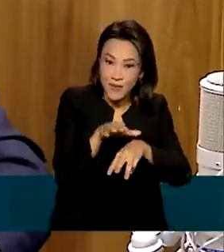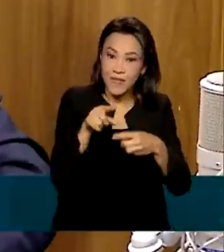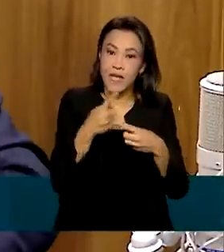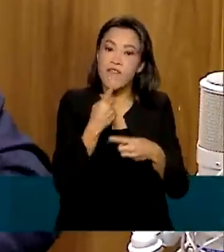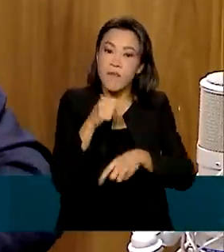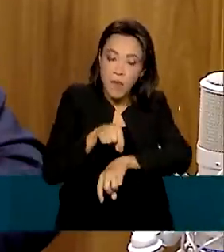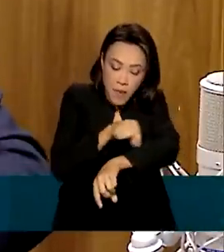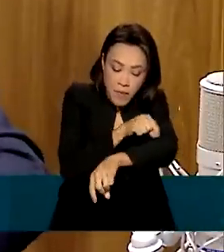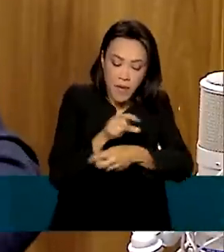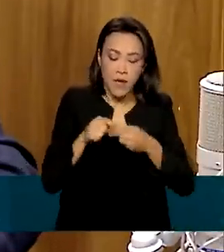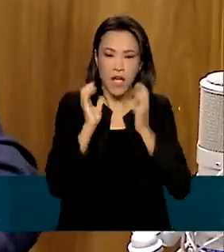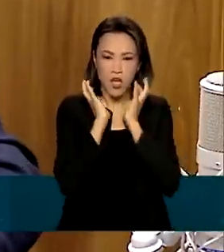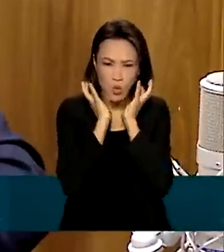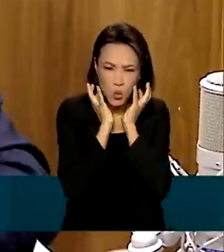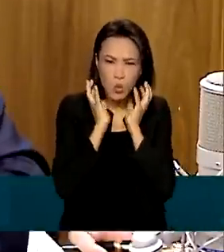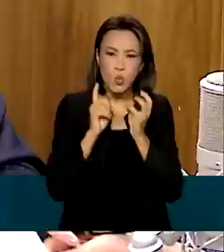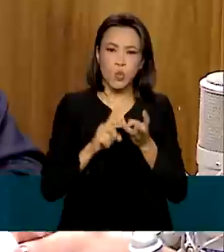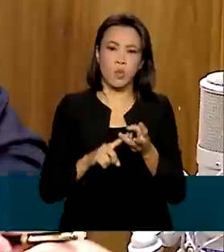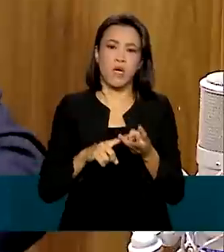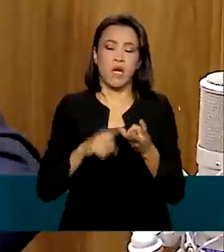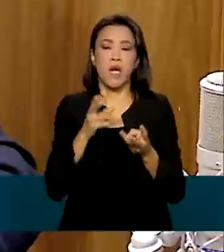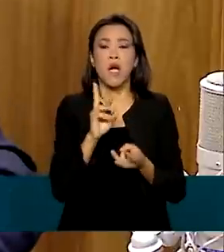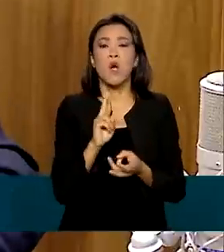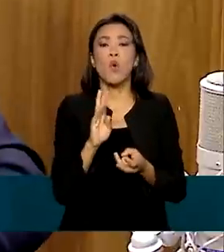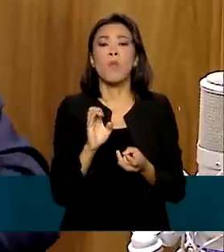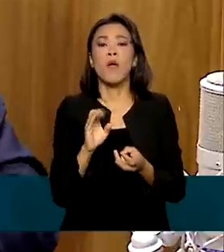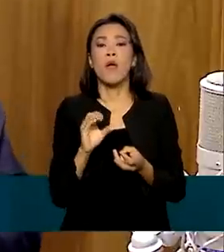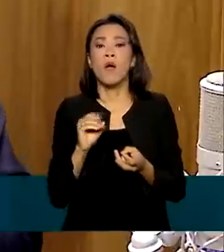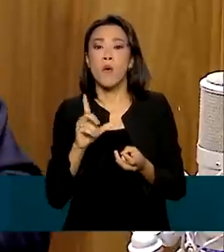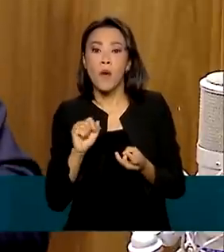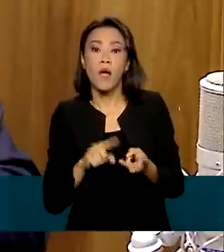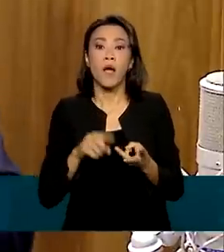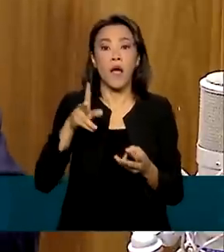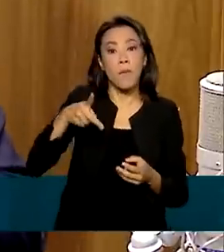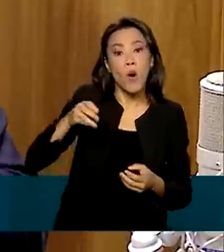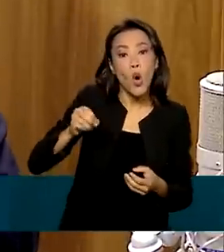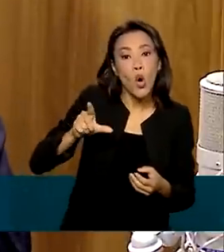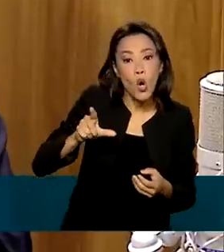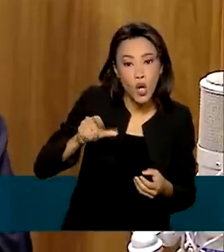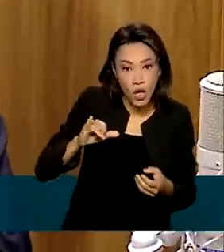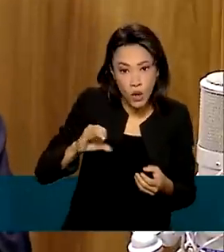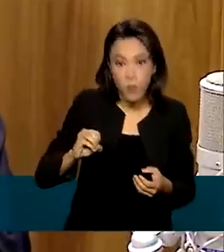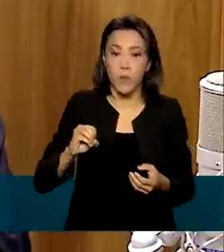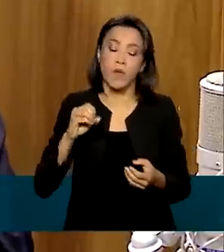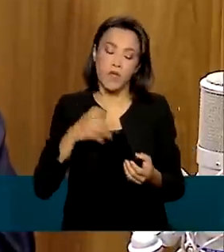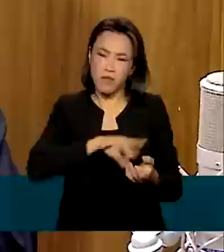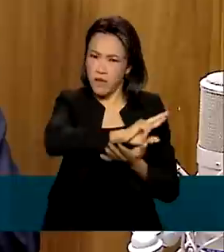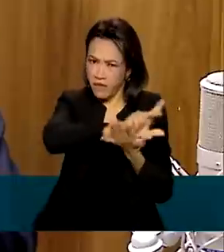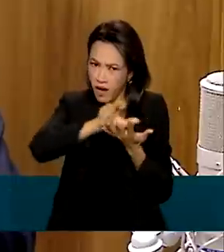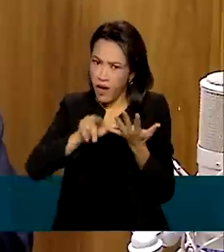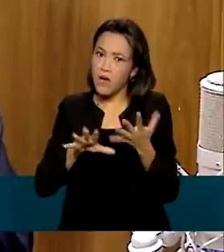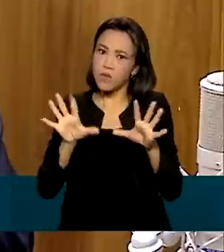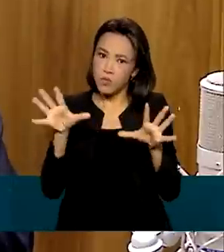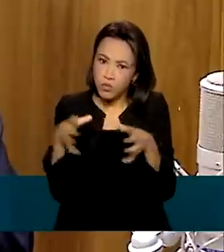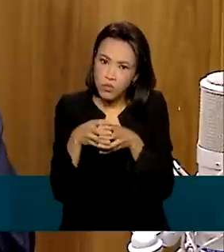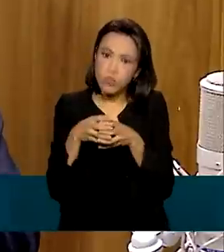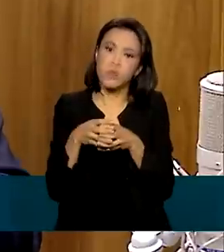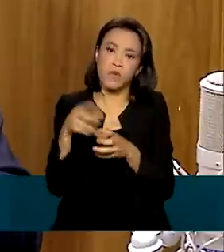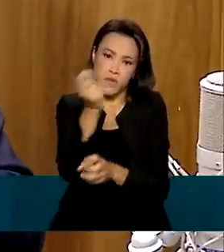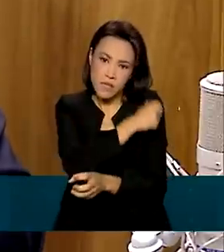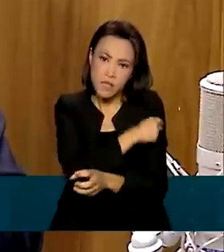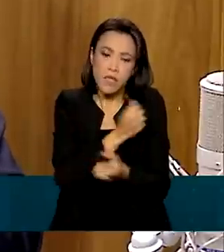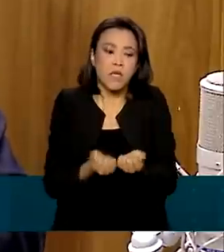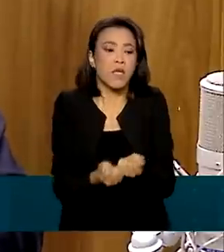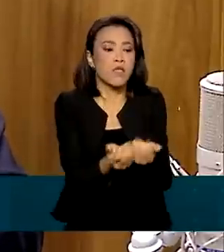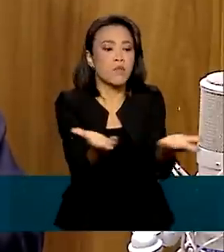cachumba, rubeula, vacina de polio. Então, há um pacote de vacinas que são disponibilizadas